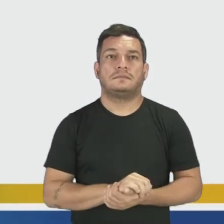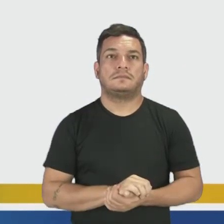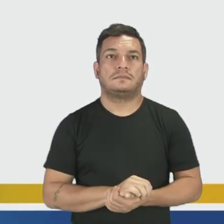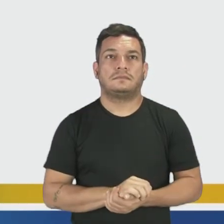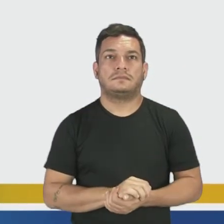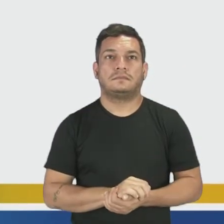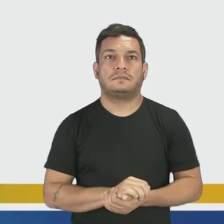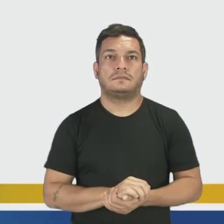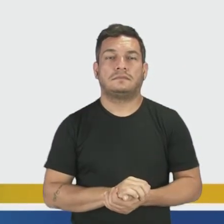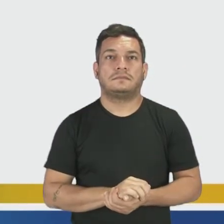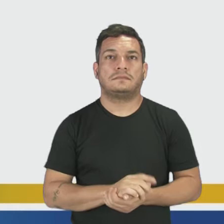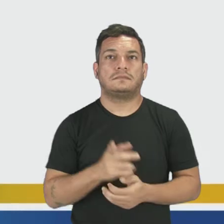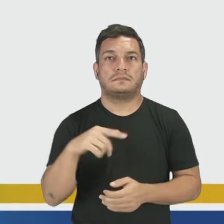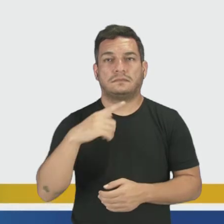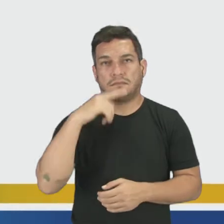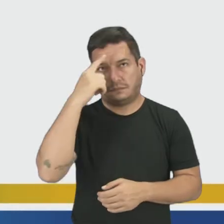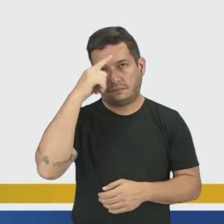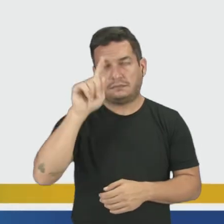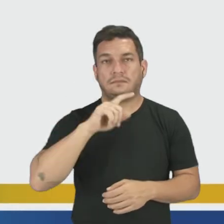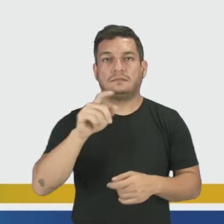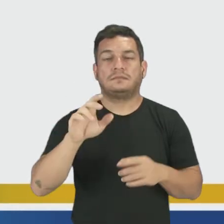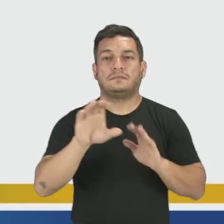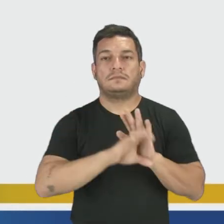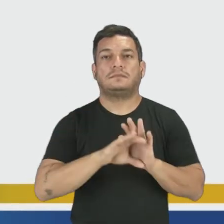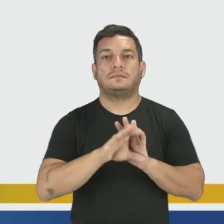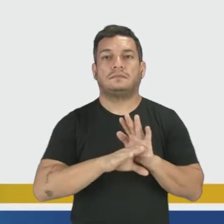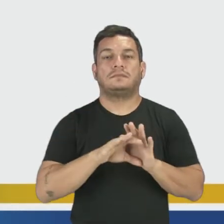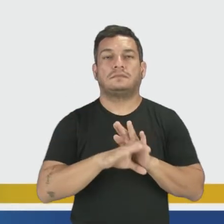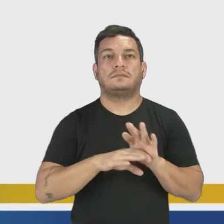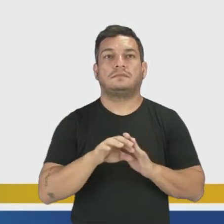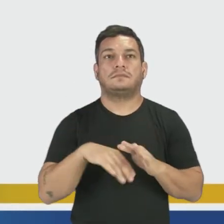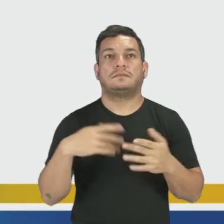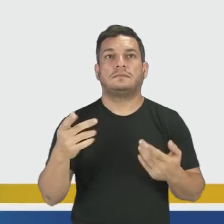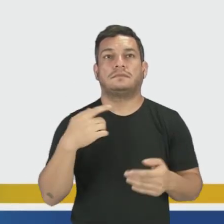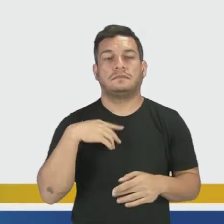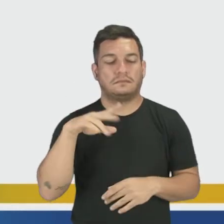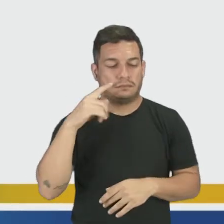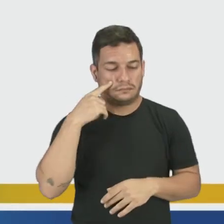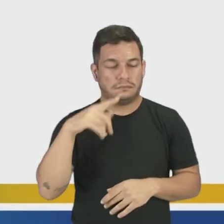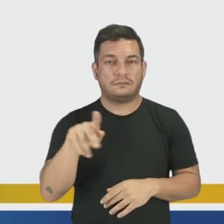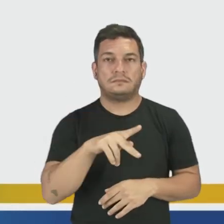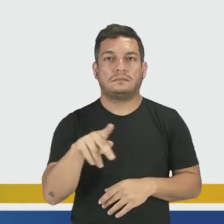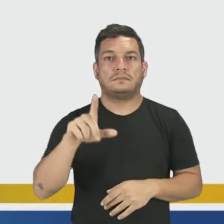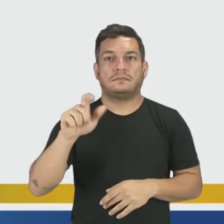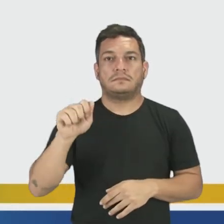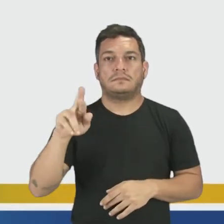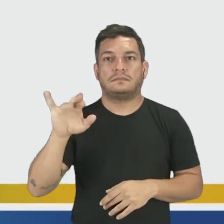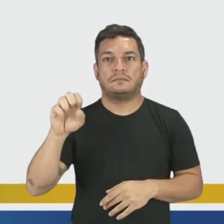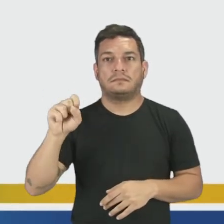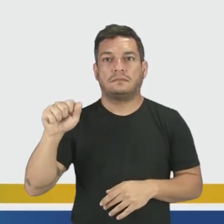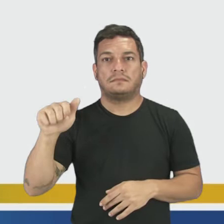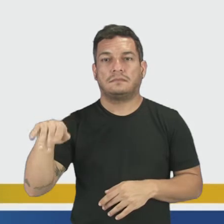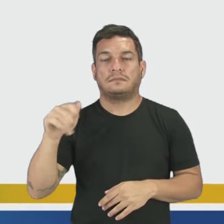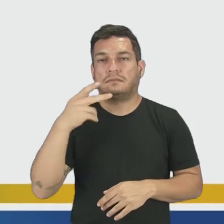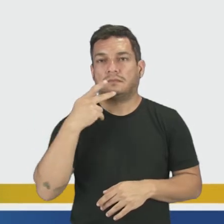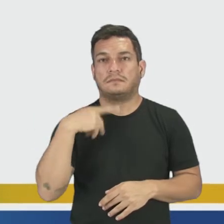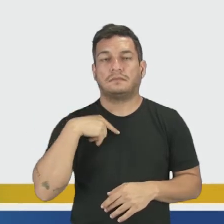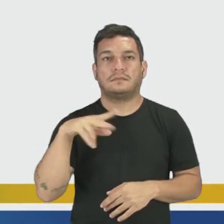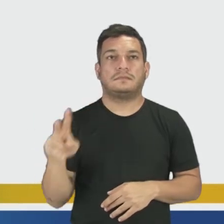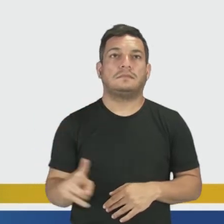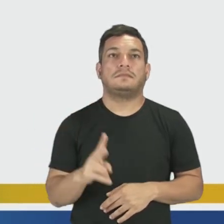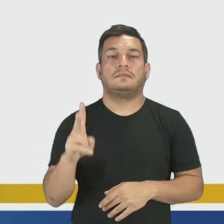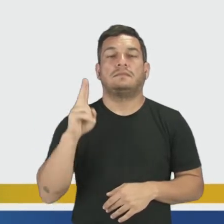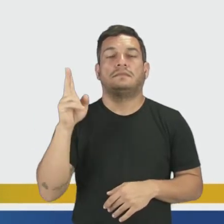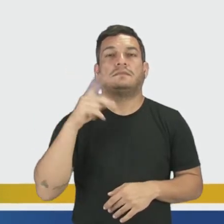né? Na questão número um, vocês vão elaborar o próprio conceito de vocês. Ah, eu ouvi a professora Larissa falar que isso é